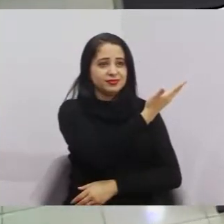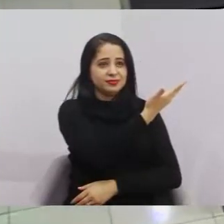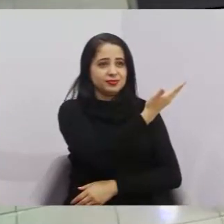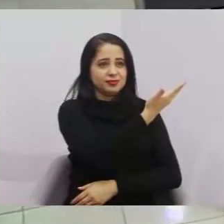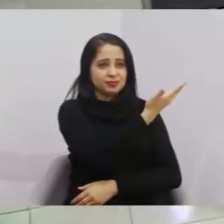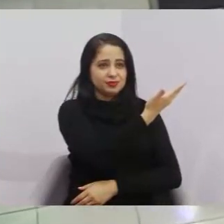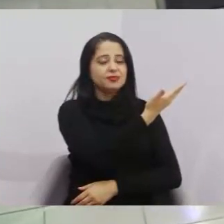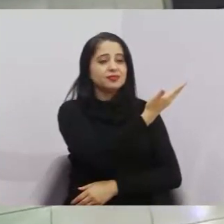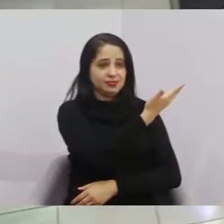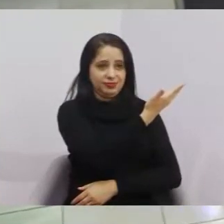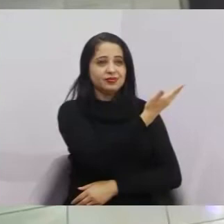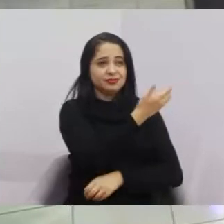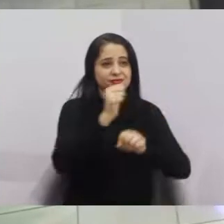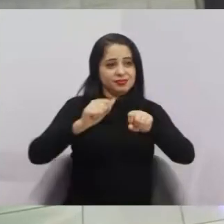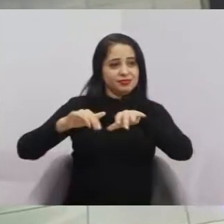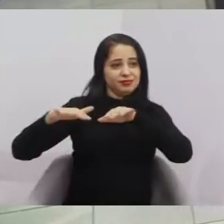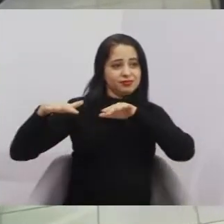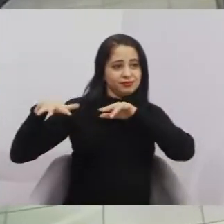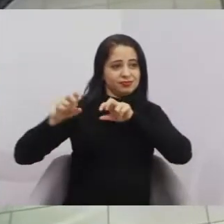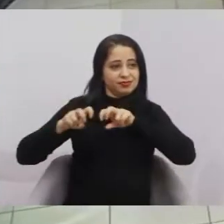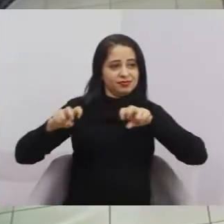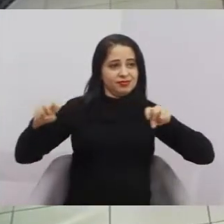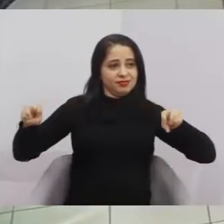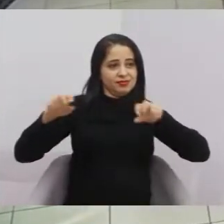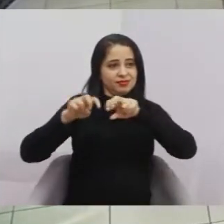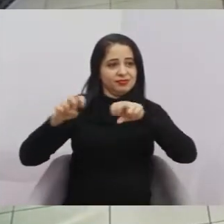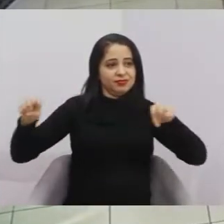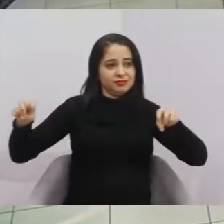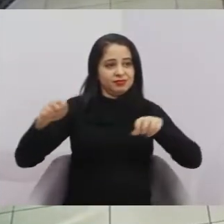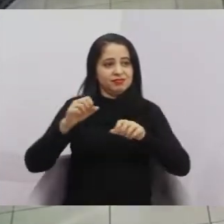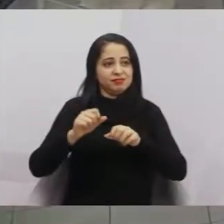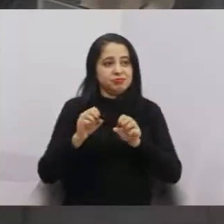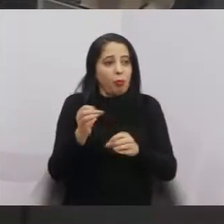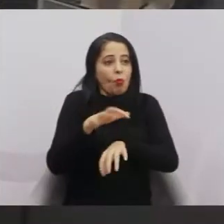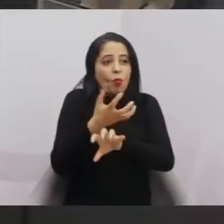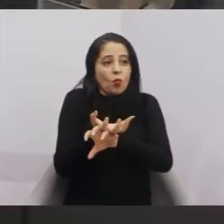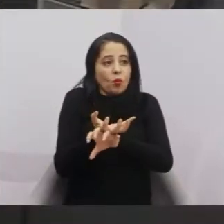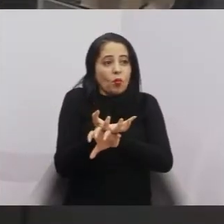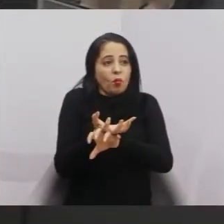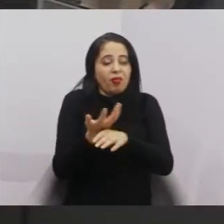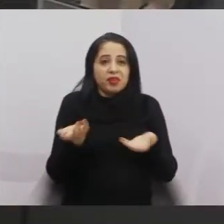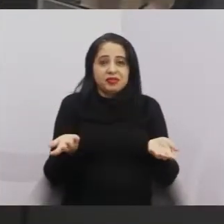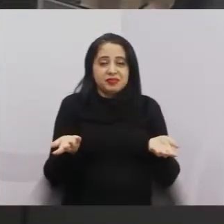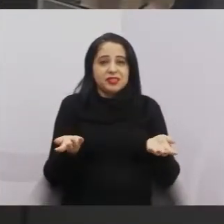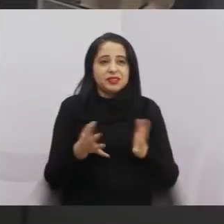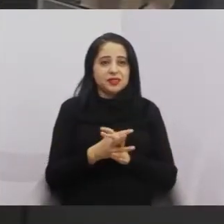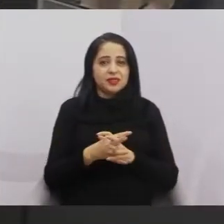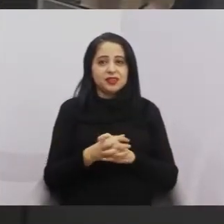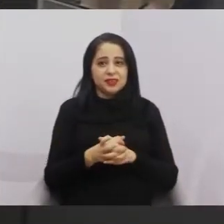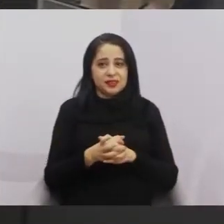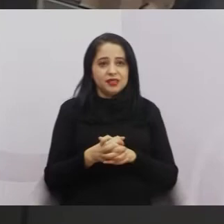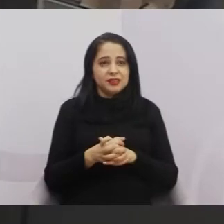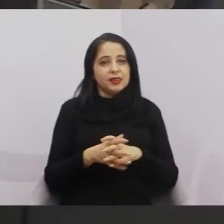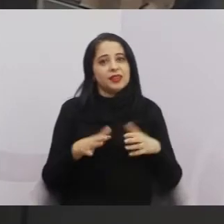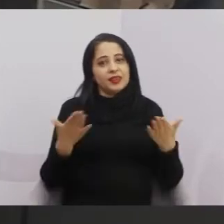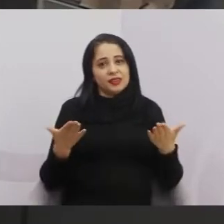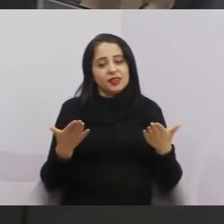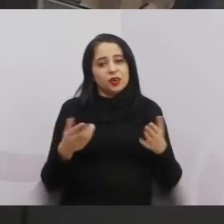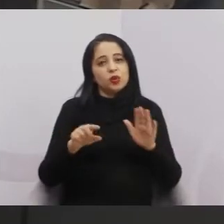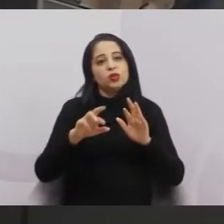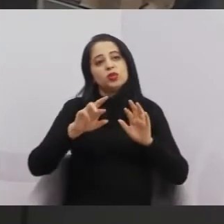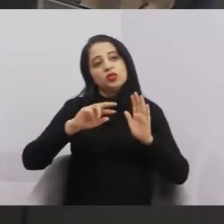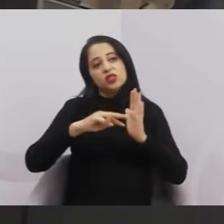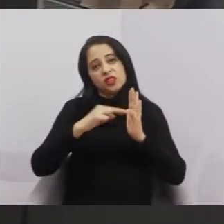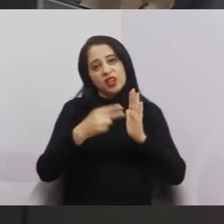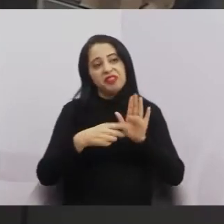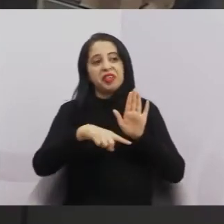Espera aí. É, vocês acham que tem ser que horário, né? Então, não tem ninguém na tribuna está assistindo. Então, para mim, esse o primeiro ponto negativo. Eu gostaria